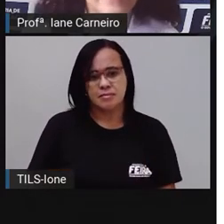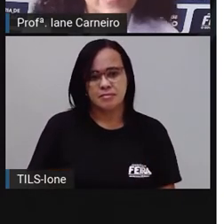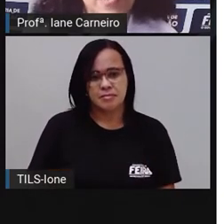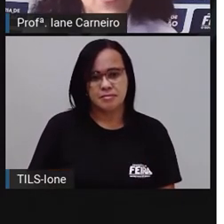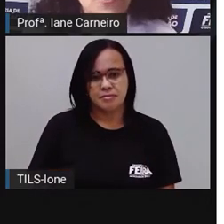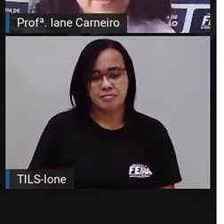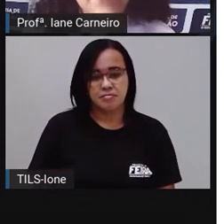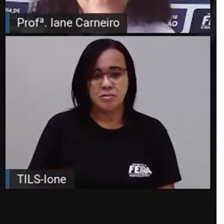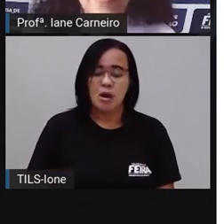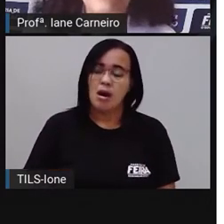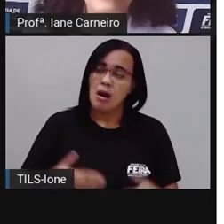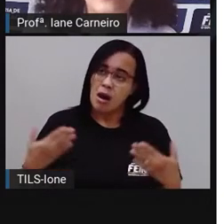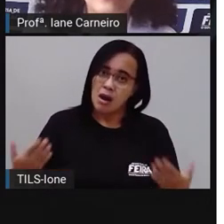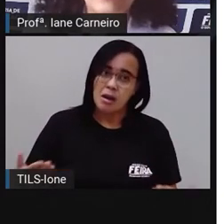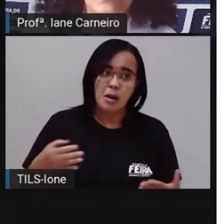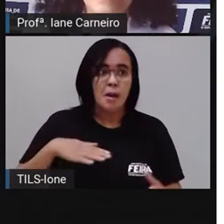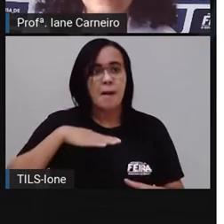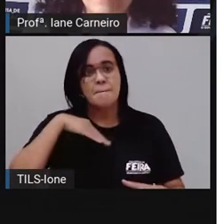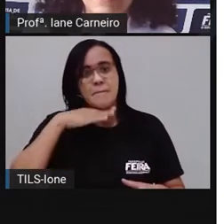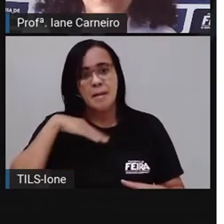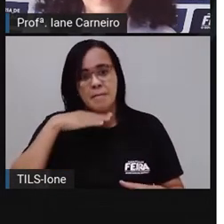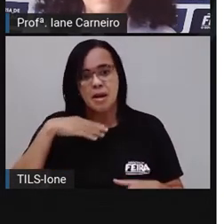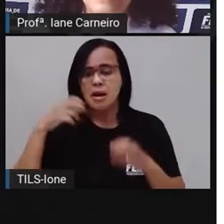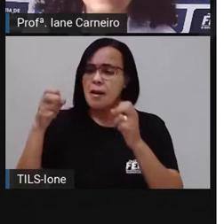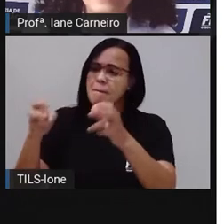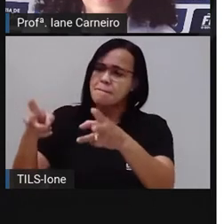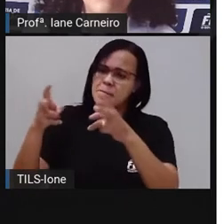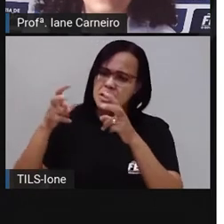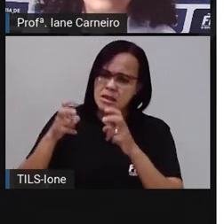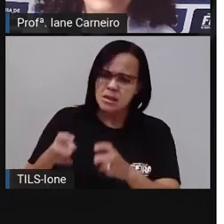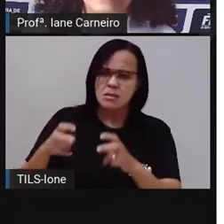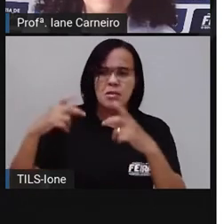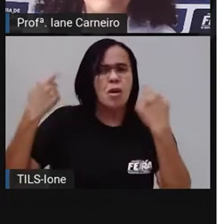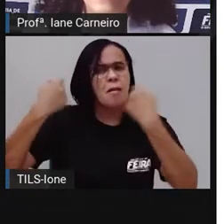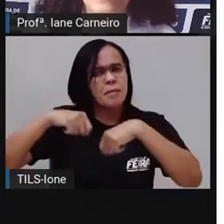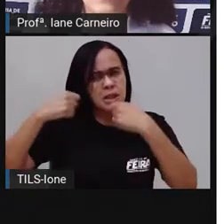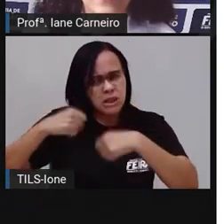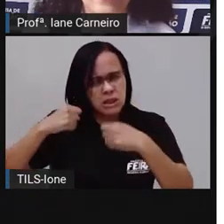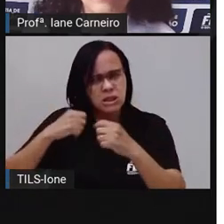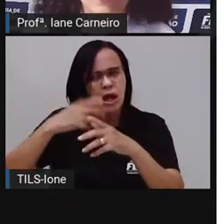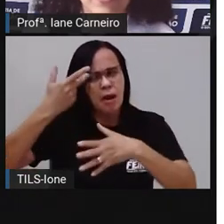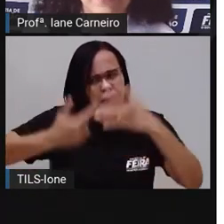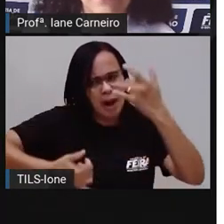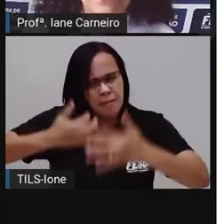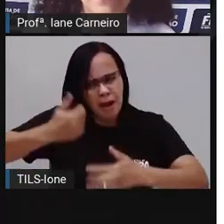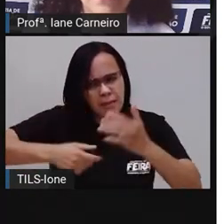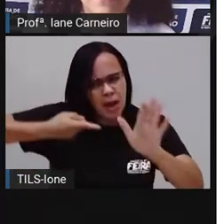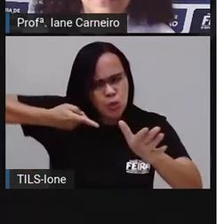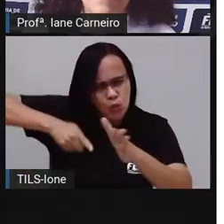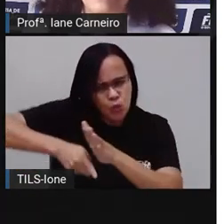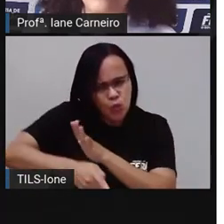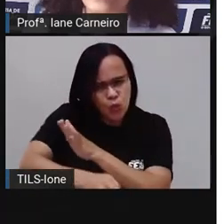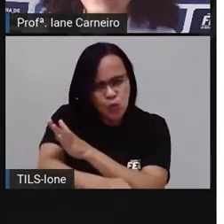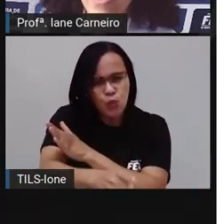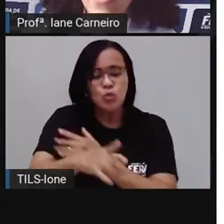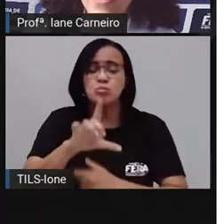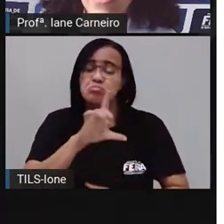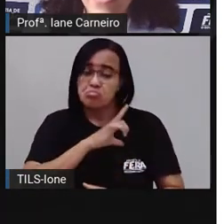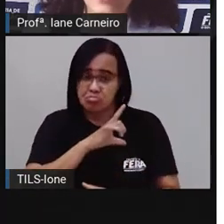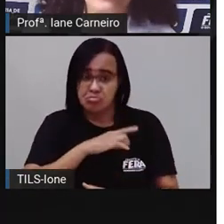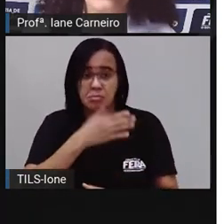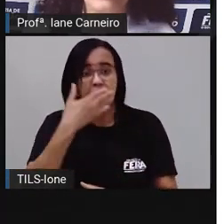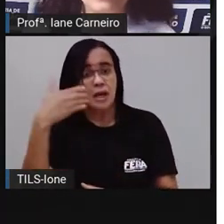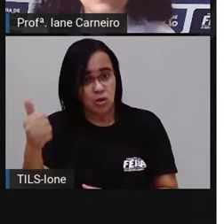Nessa hora, a mãe do Ângelo percebeu que precisava explicar melhor aquela história. Para você